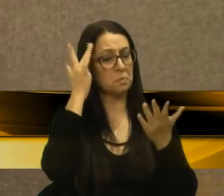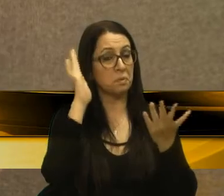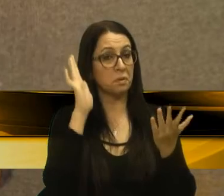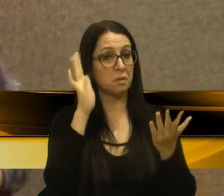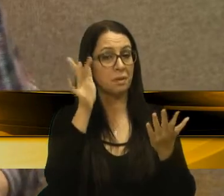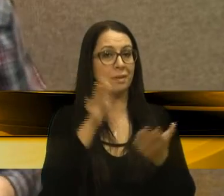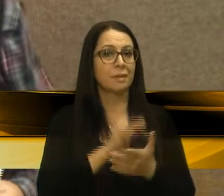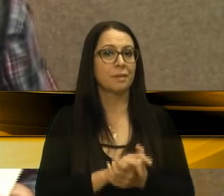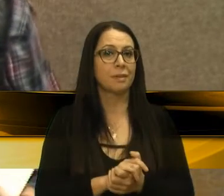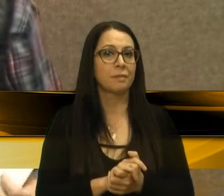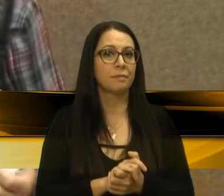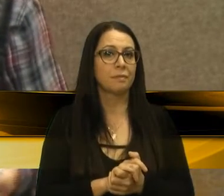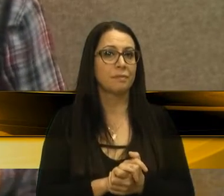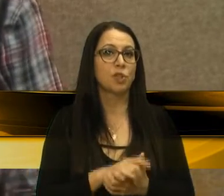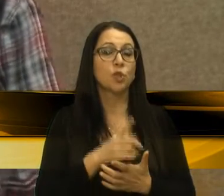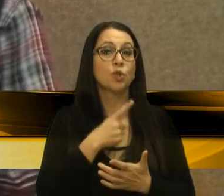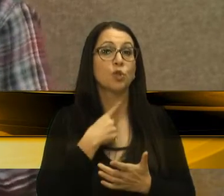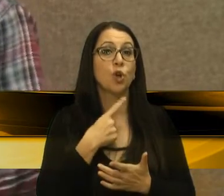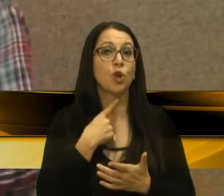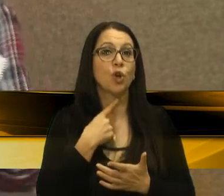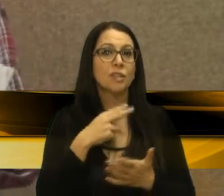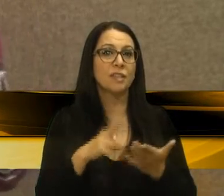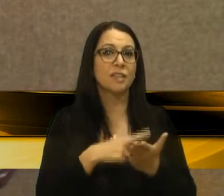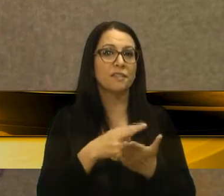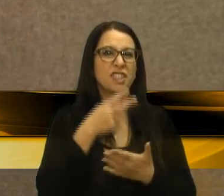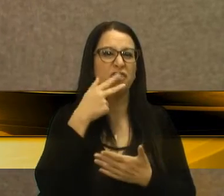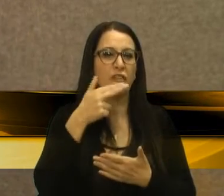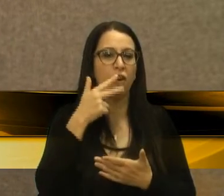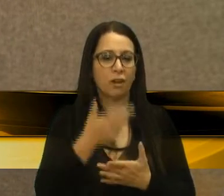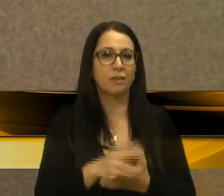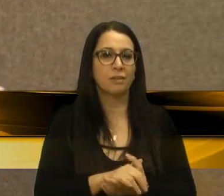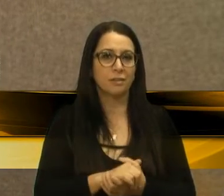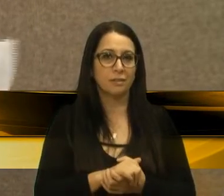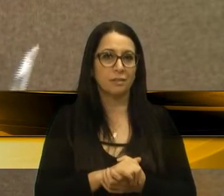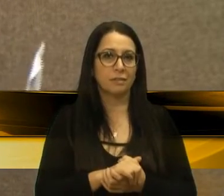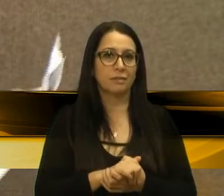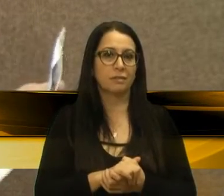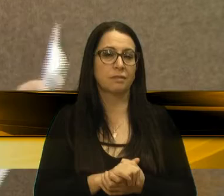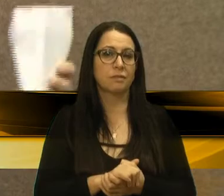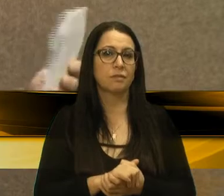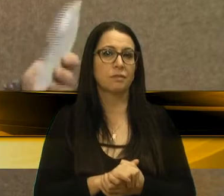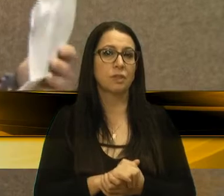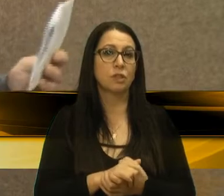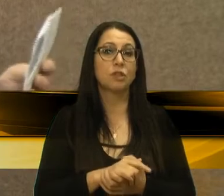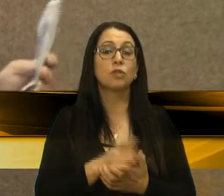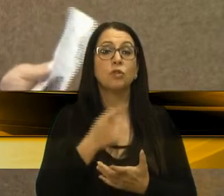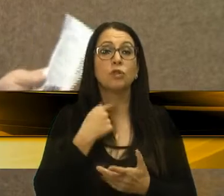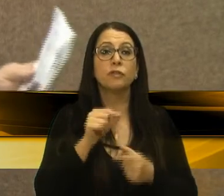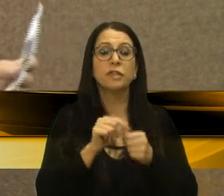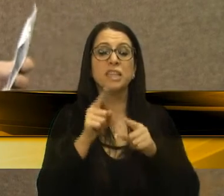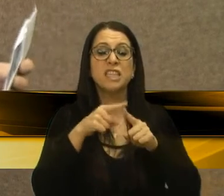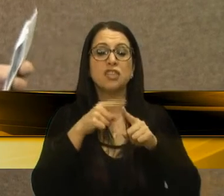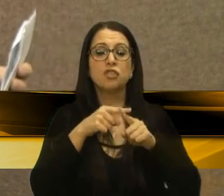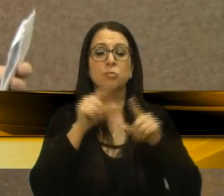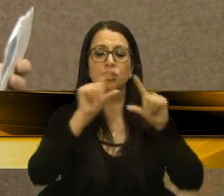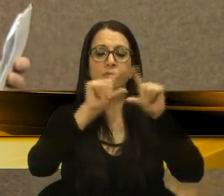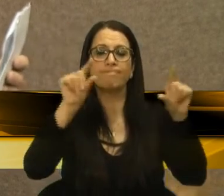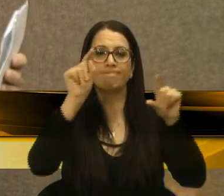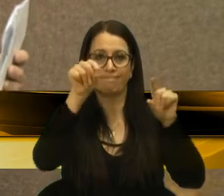gosta daquelas revistas de fofoca, não é? Aquelas revistas de fofoca gostam de fazer esse tipo de manchete.